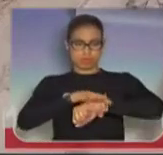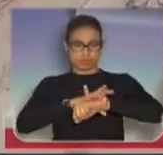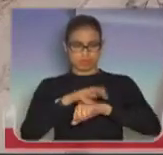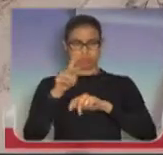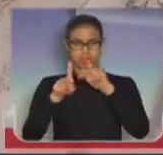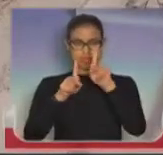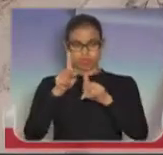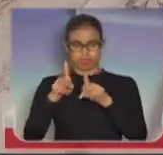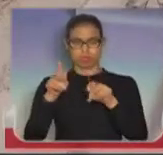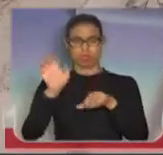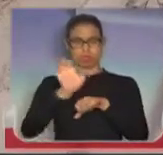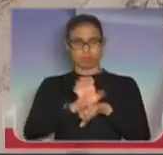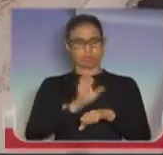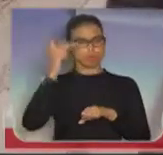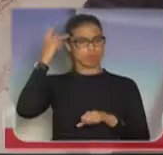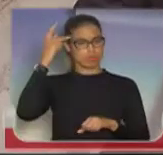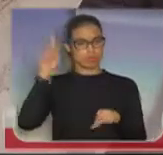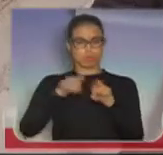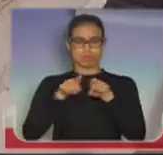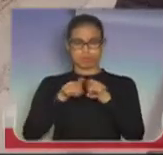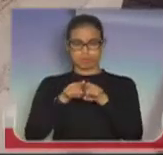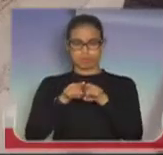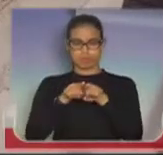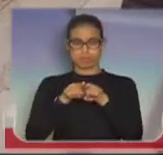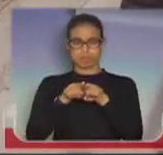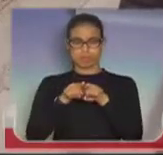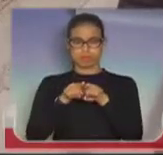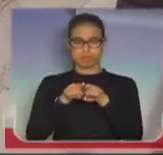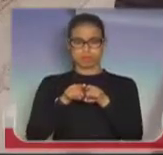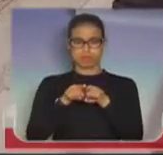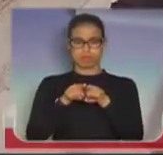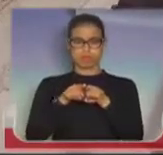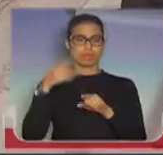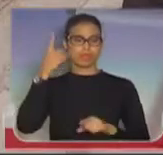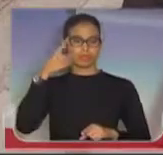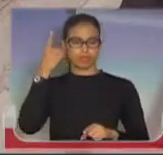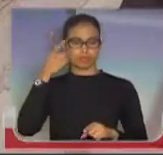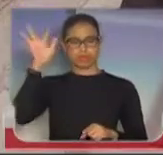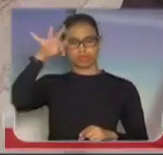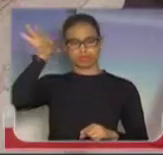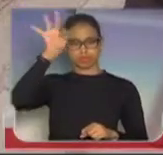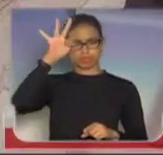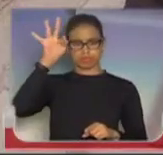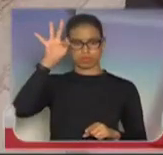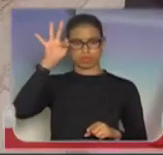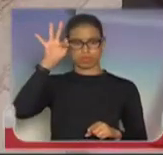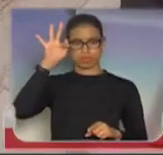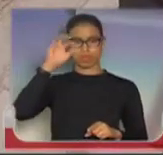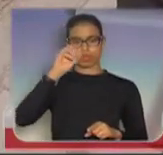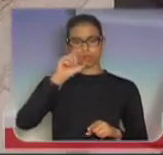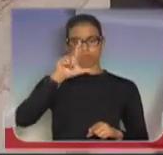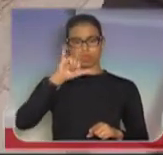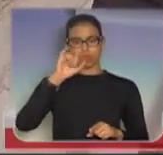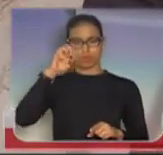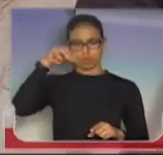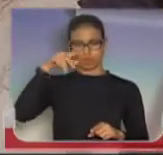Pública do Estado de São Paulo, bem como, por gentileza, ao senhor deputado federal, major Olímpio, lá em Brasília. Muito obrigado.